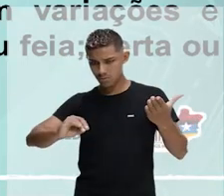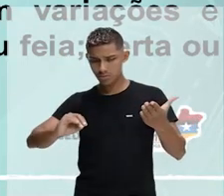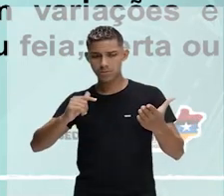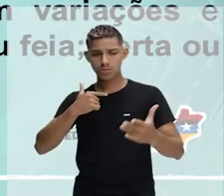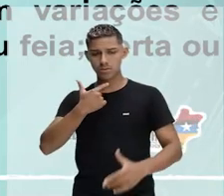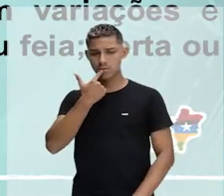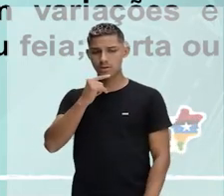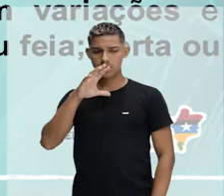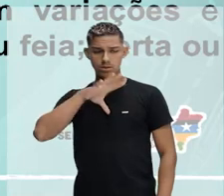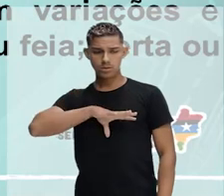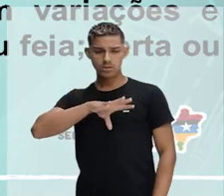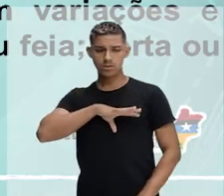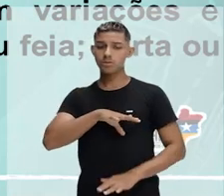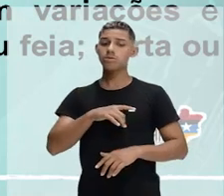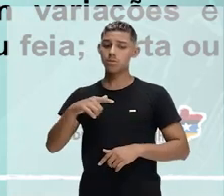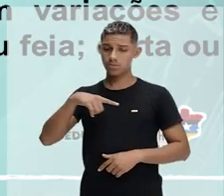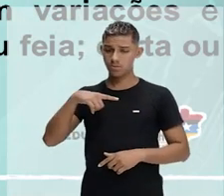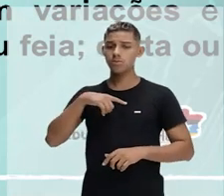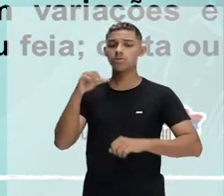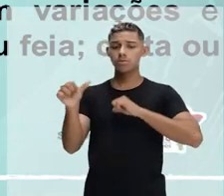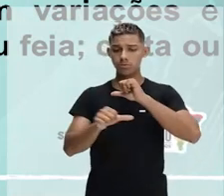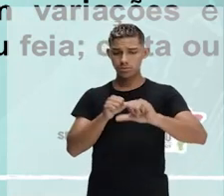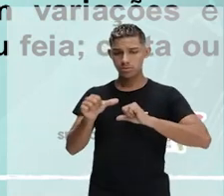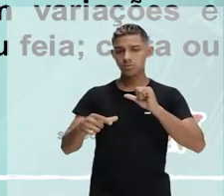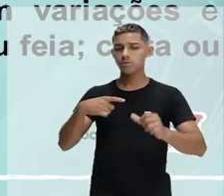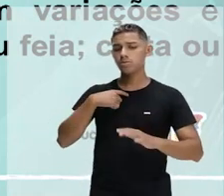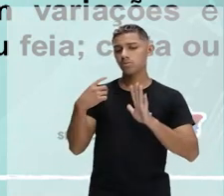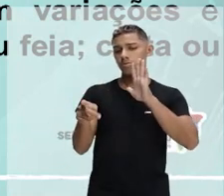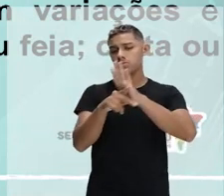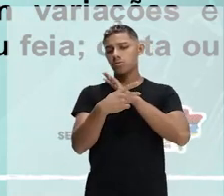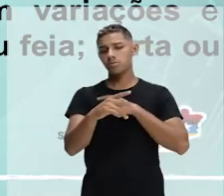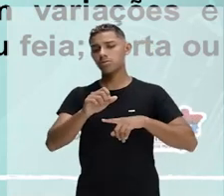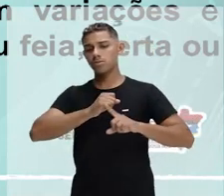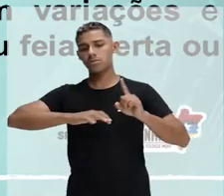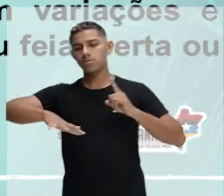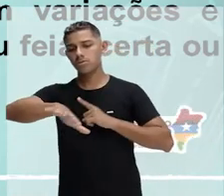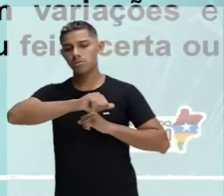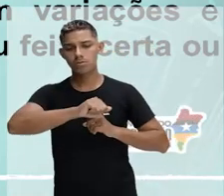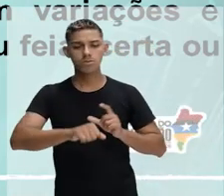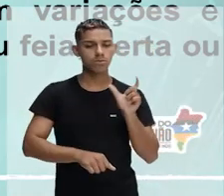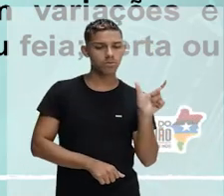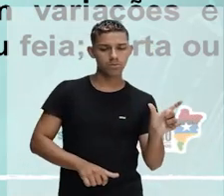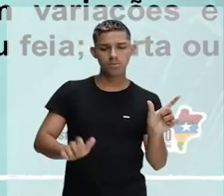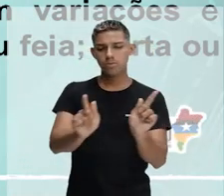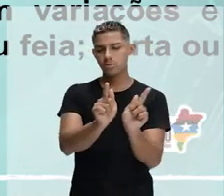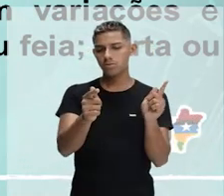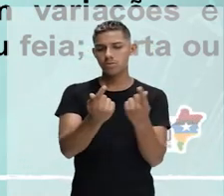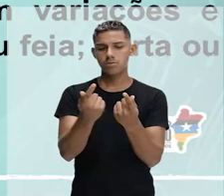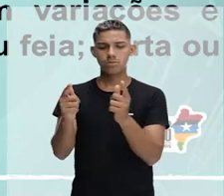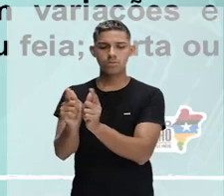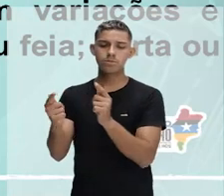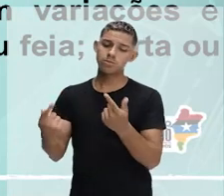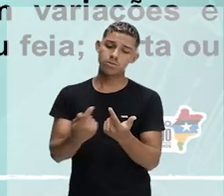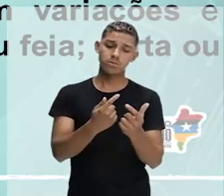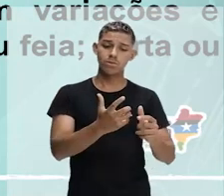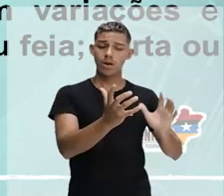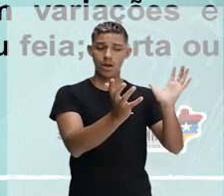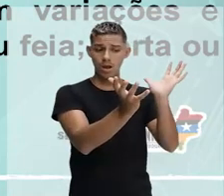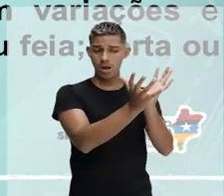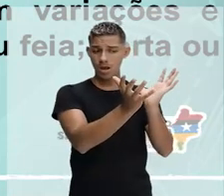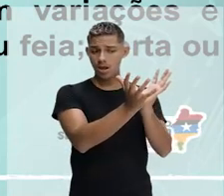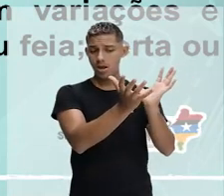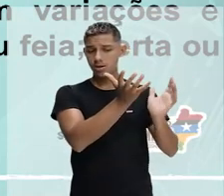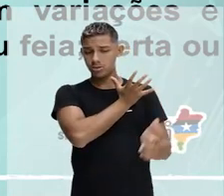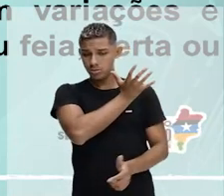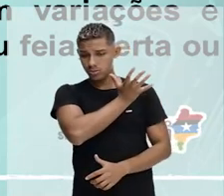A língua apresenta variações, visto que a própria sociedade divide-se em grupos. Há os mais ricos e os